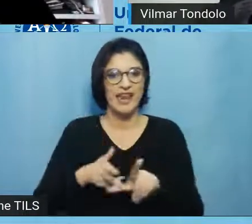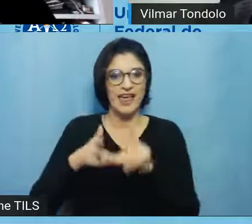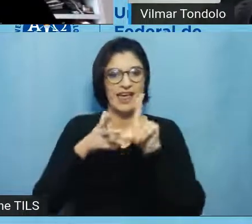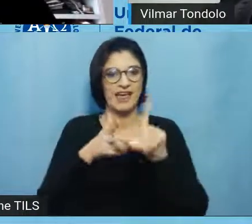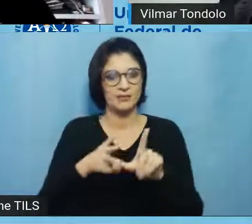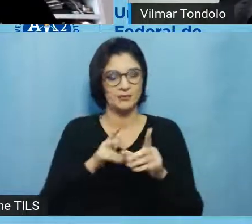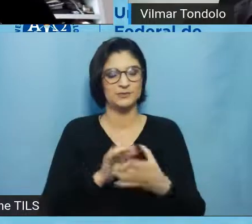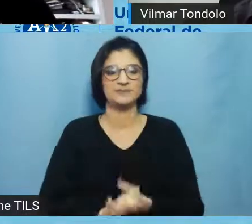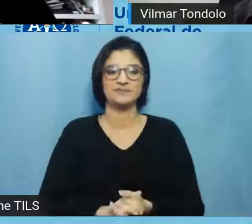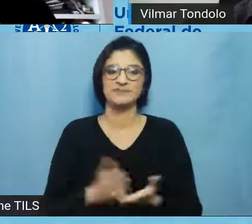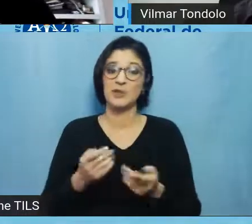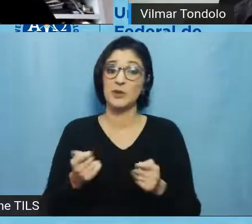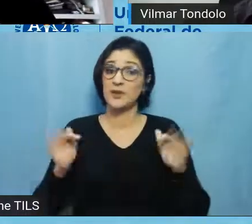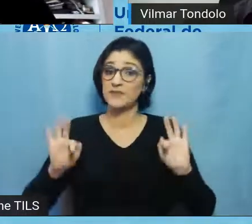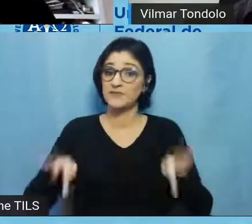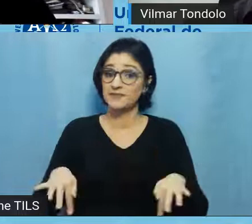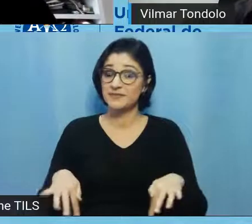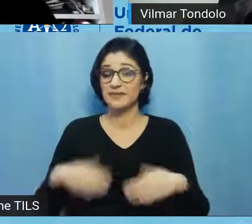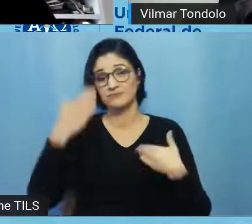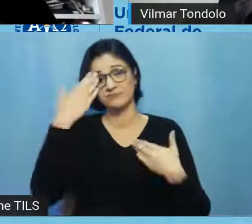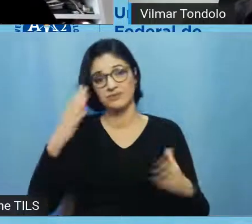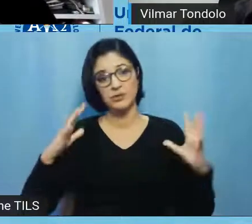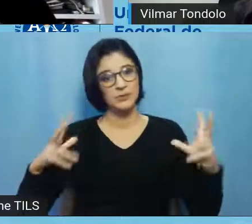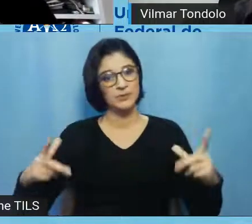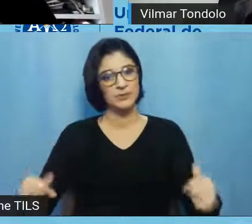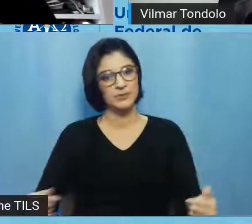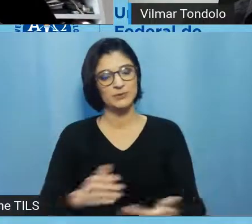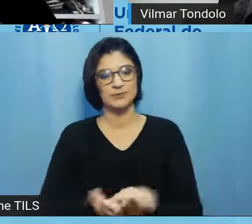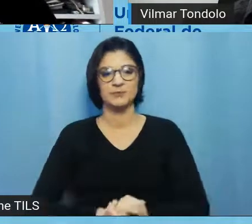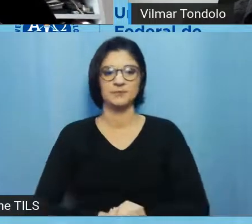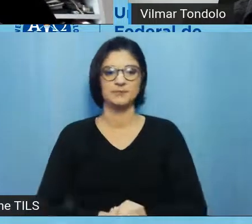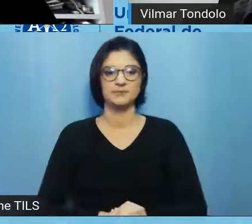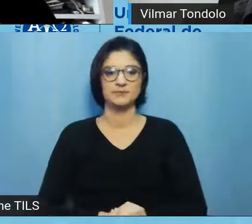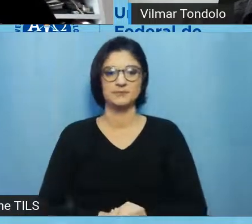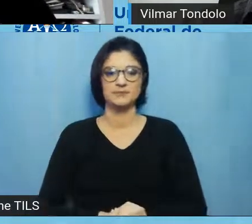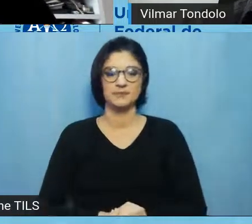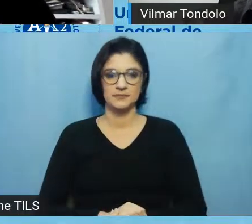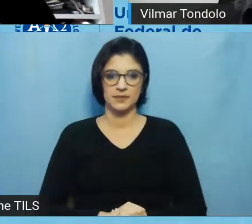né, vamos agradecer novamente a todos, né, e também, né,